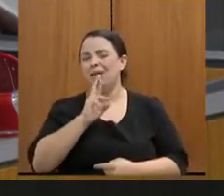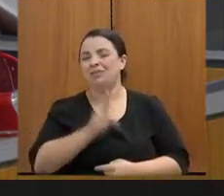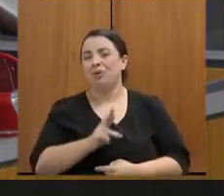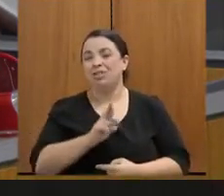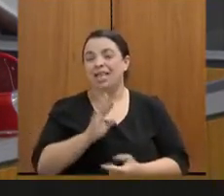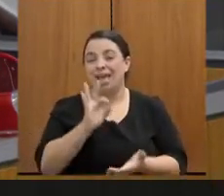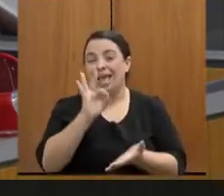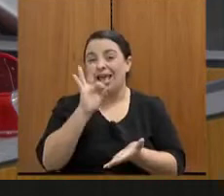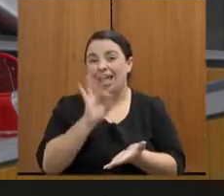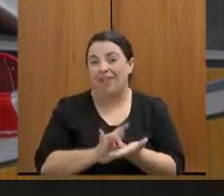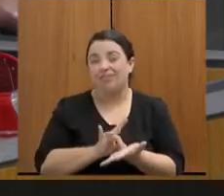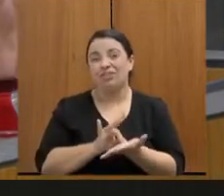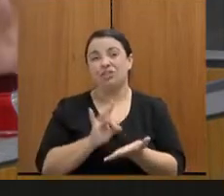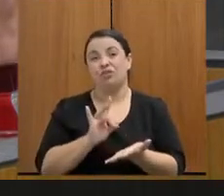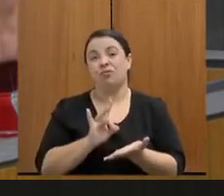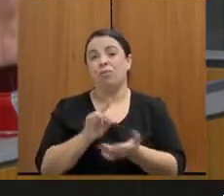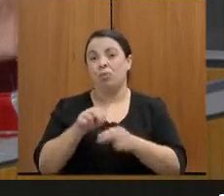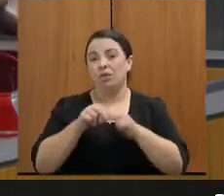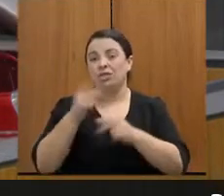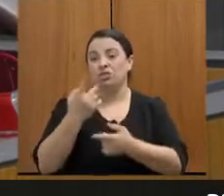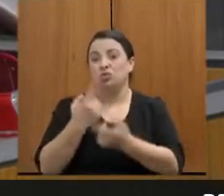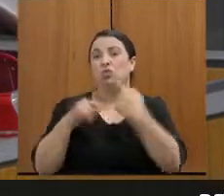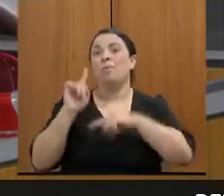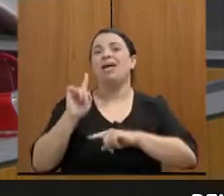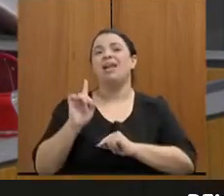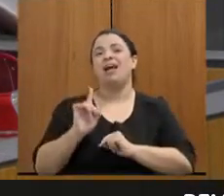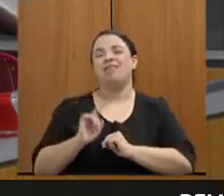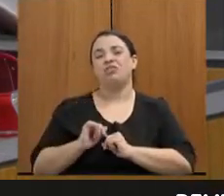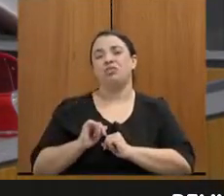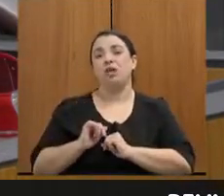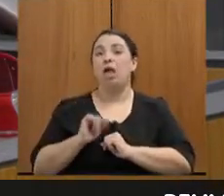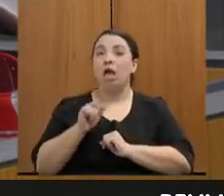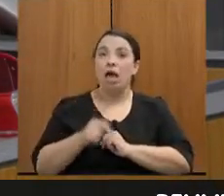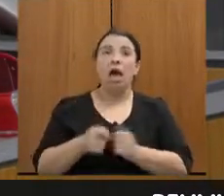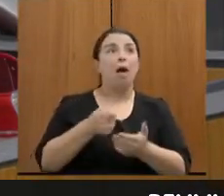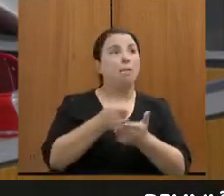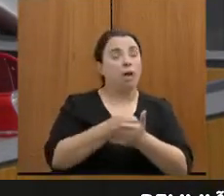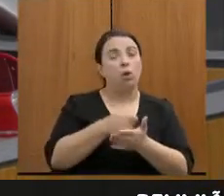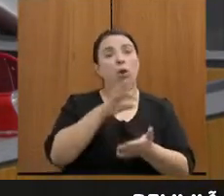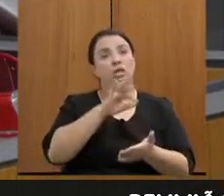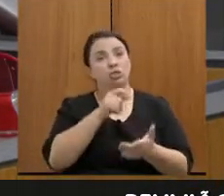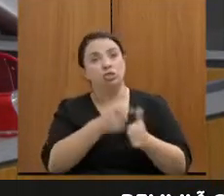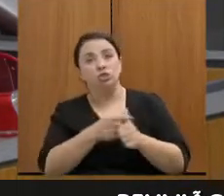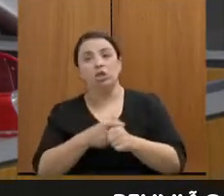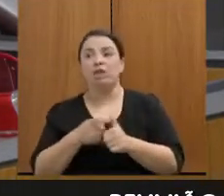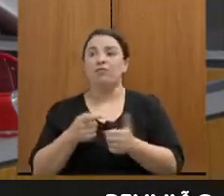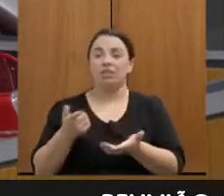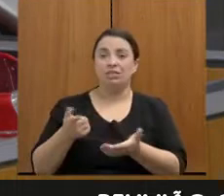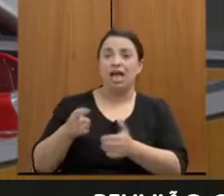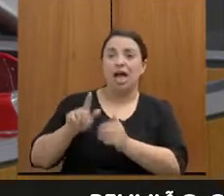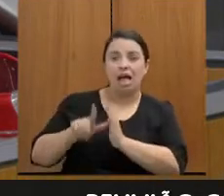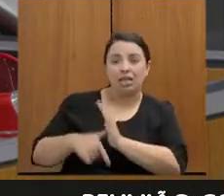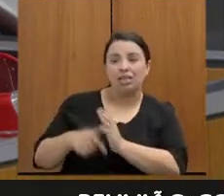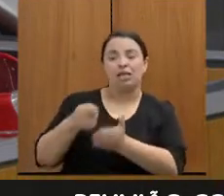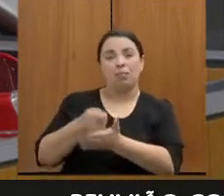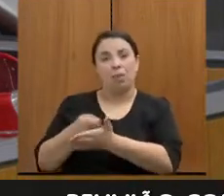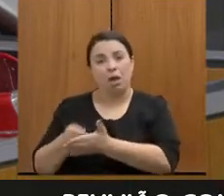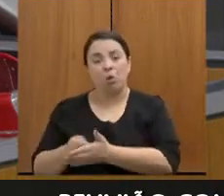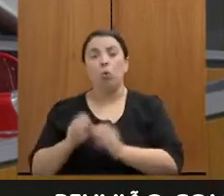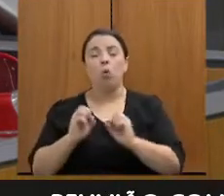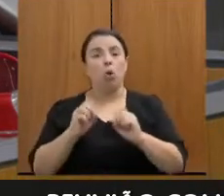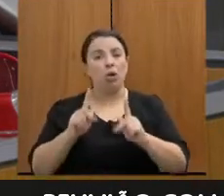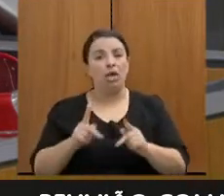sobre o superávit. A resposta política, colocou o salário em dia, está pagando as contas, pagou atrasado. Mas o fato é, pagou